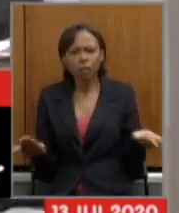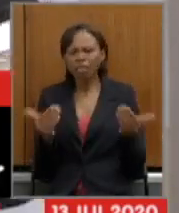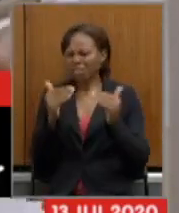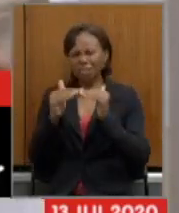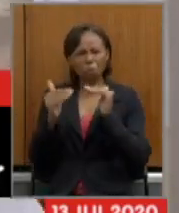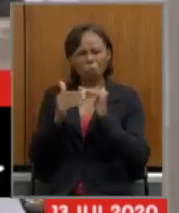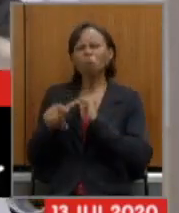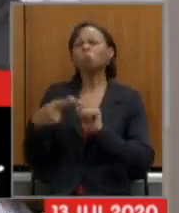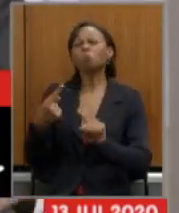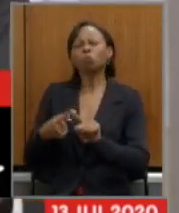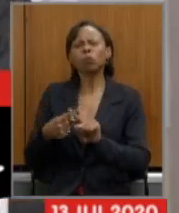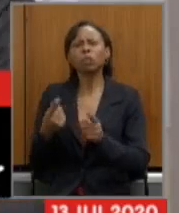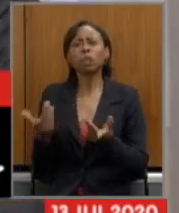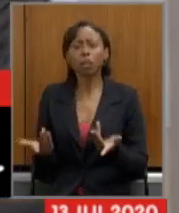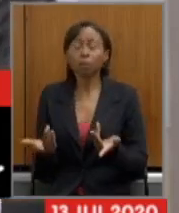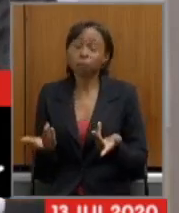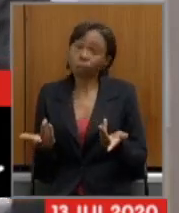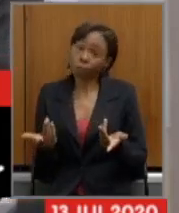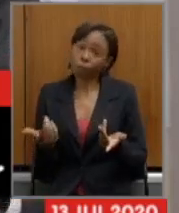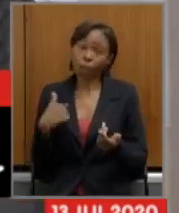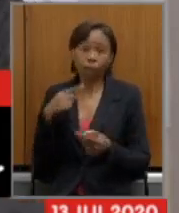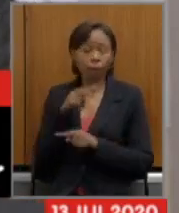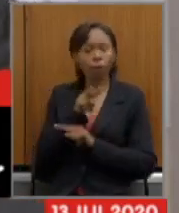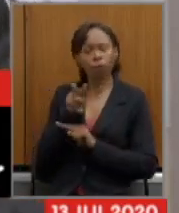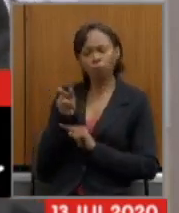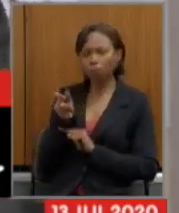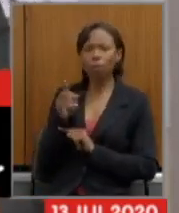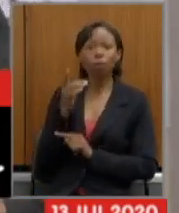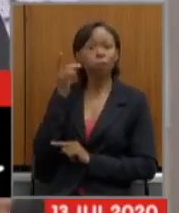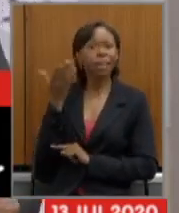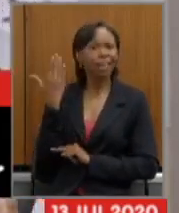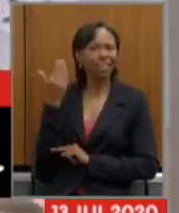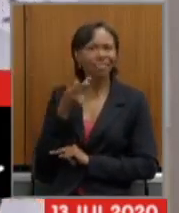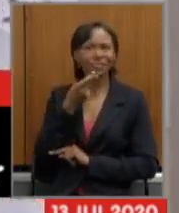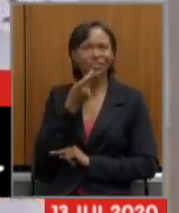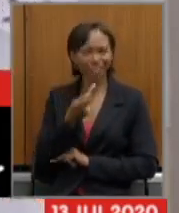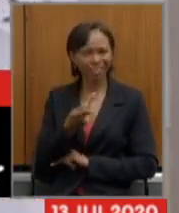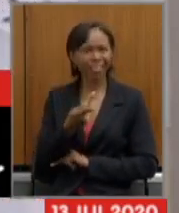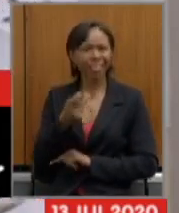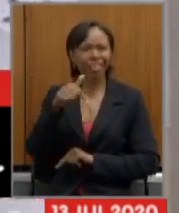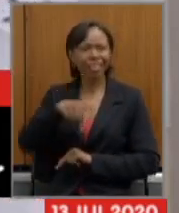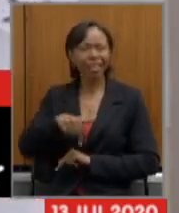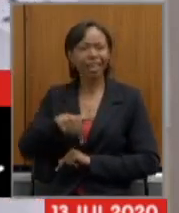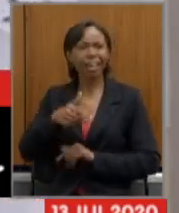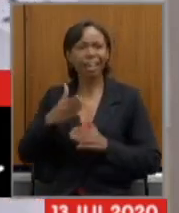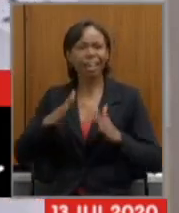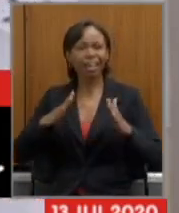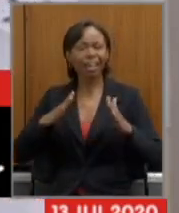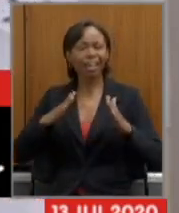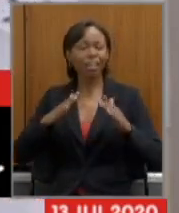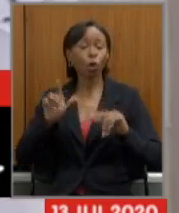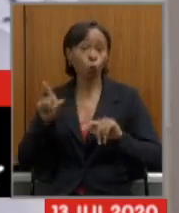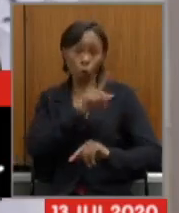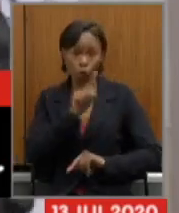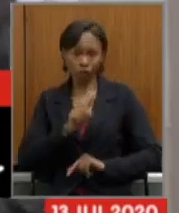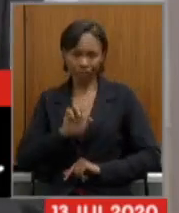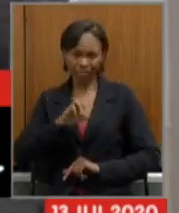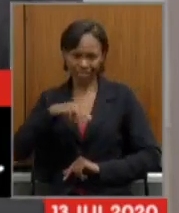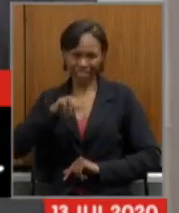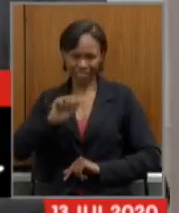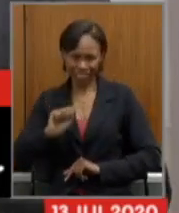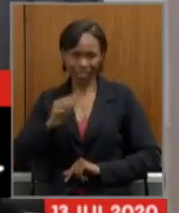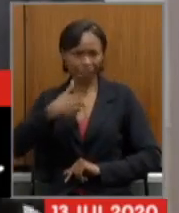olha eu vi aqui o ilustre colega deputado dizer uma vez que a casa o Zema estava dando sinais trocados